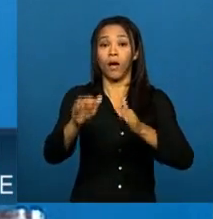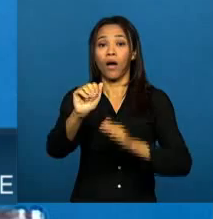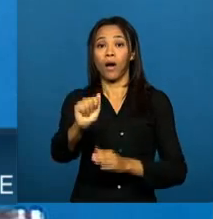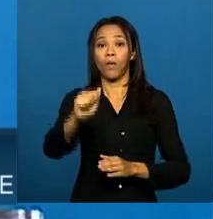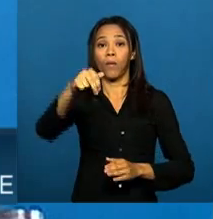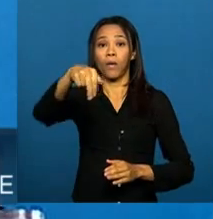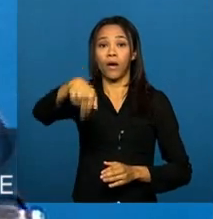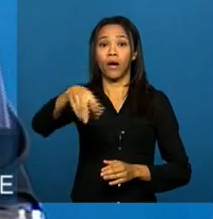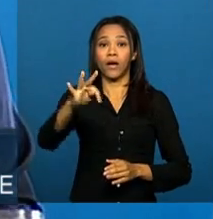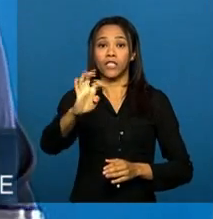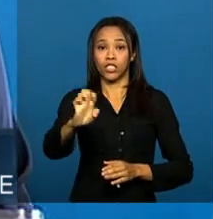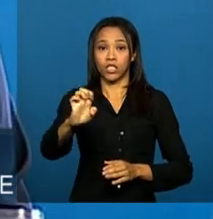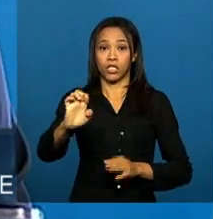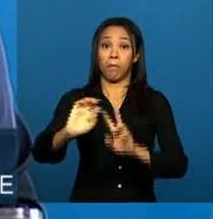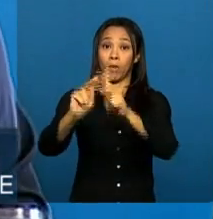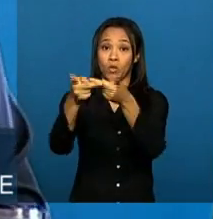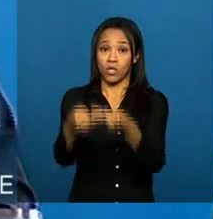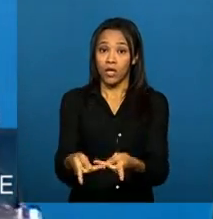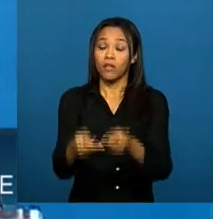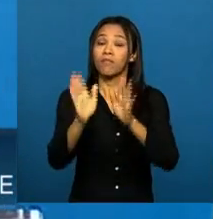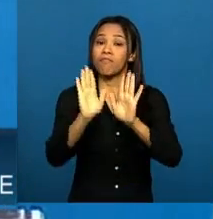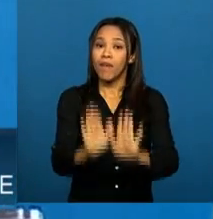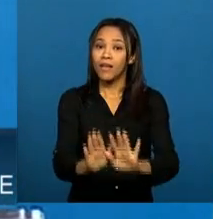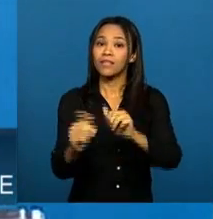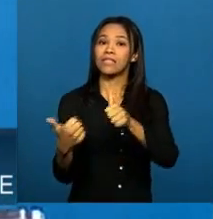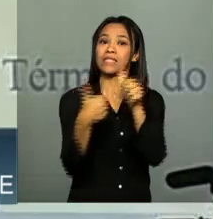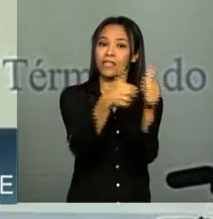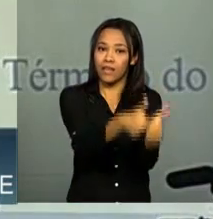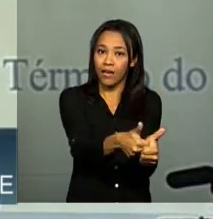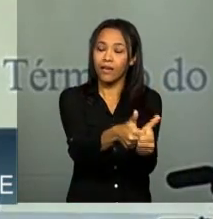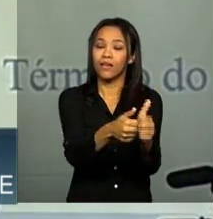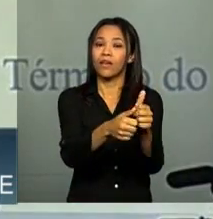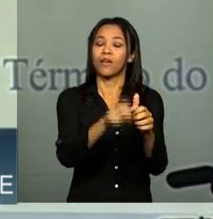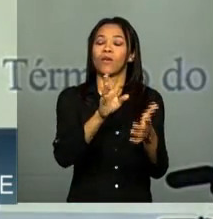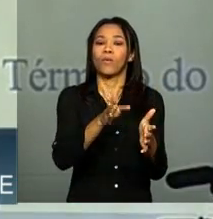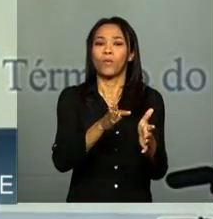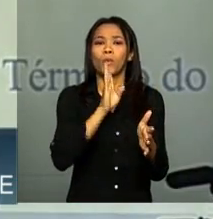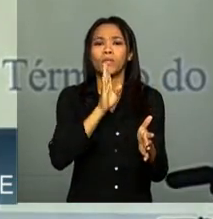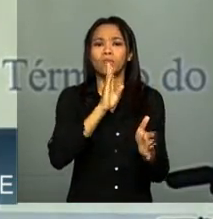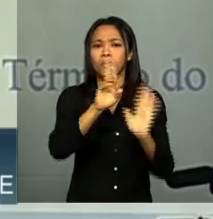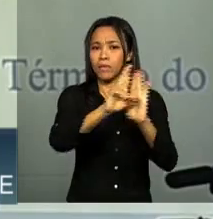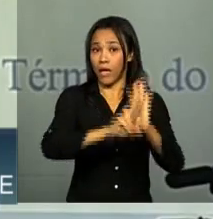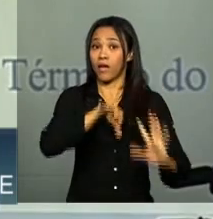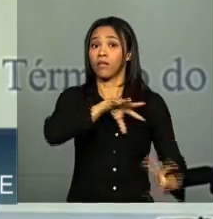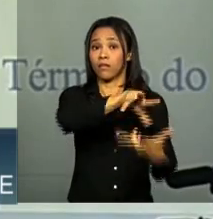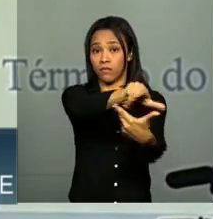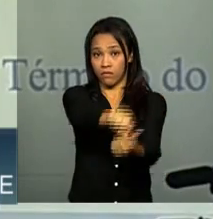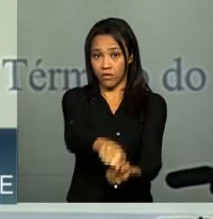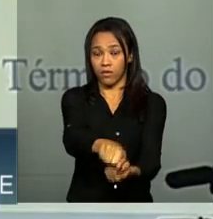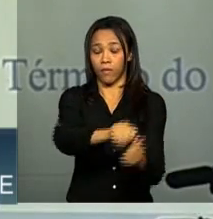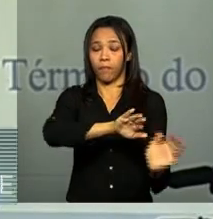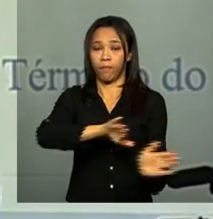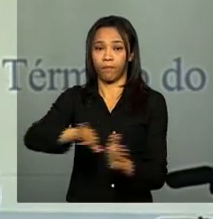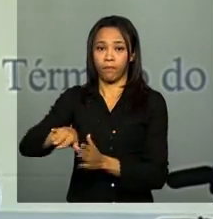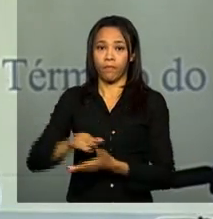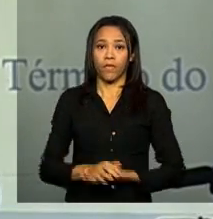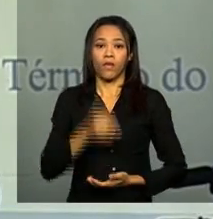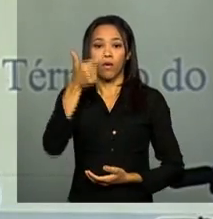conceito consagrado na doutrina internacional. Os direitos dos